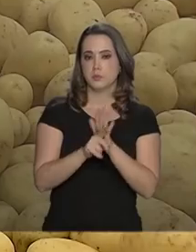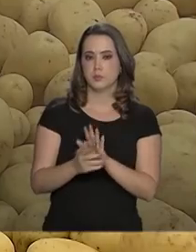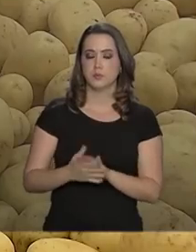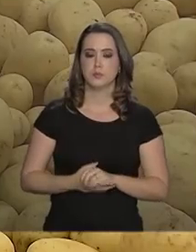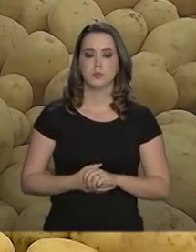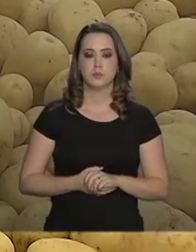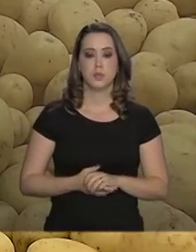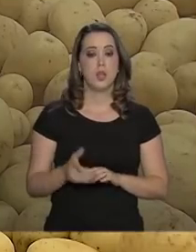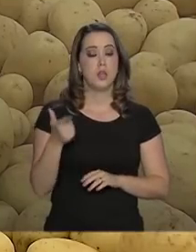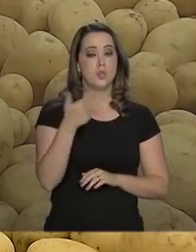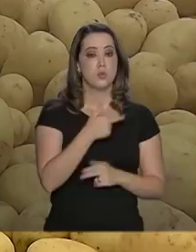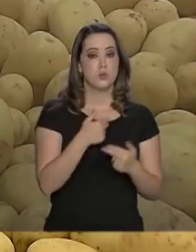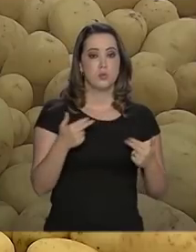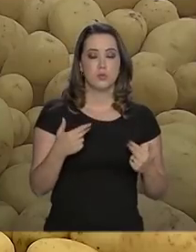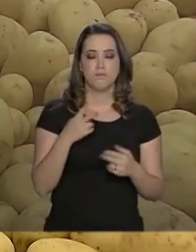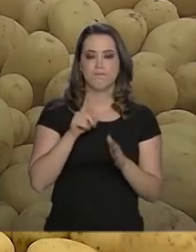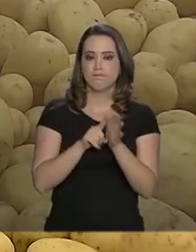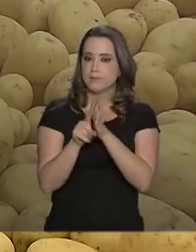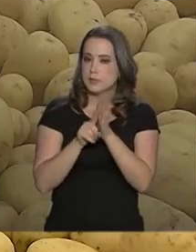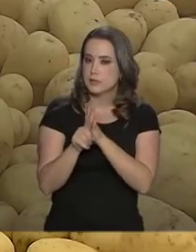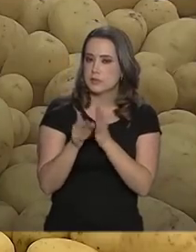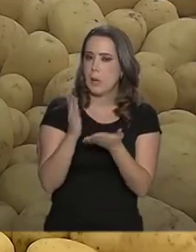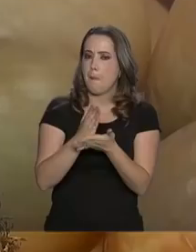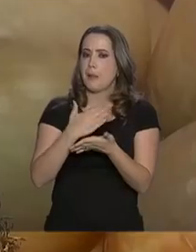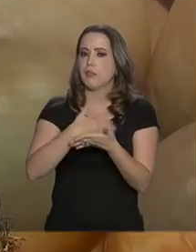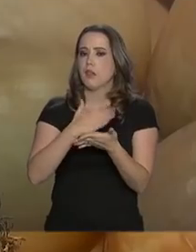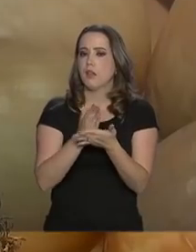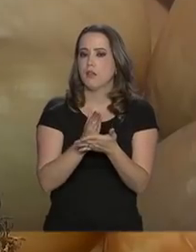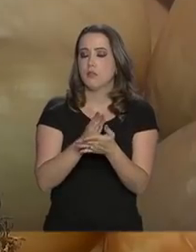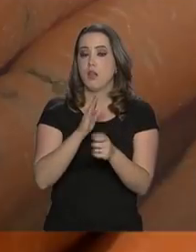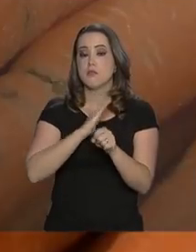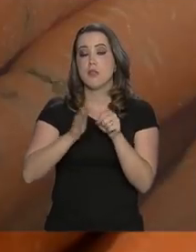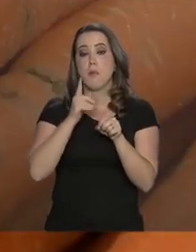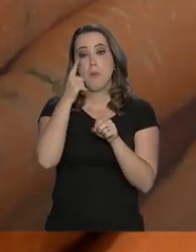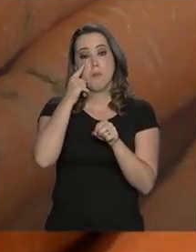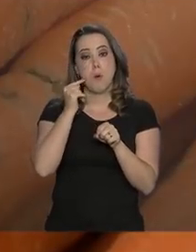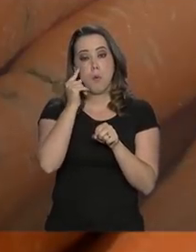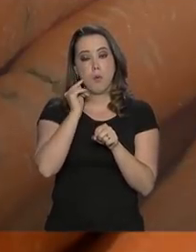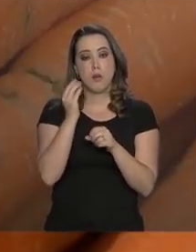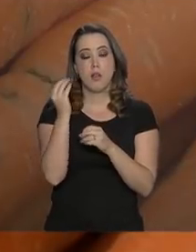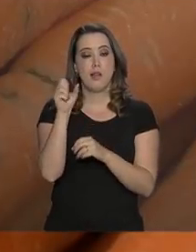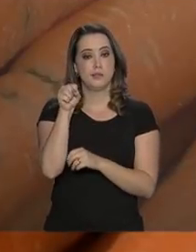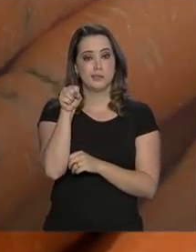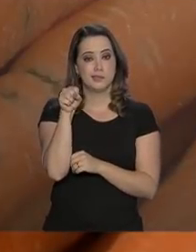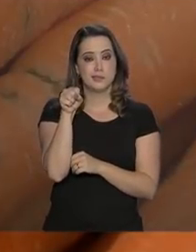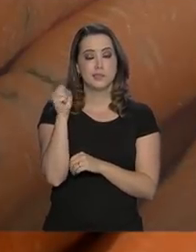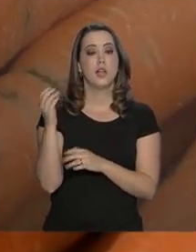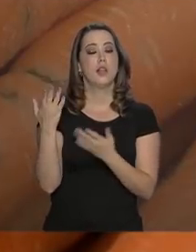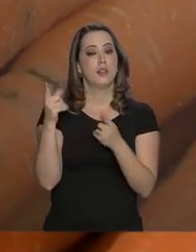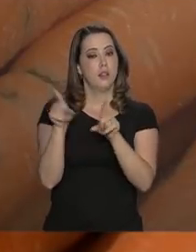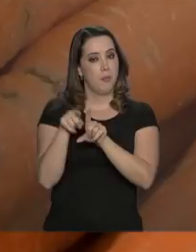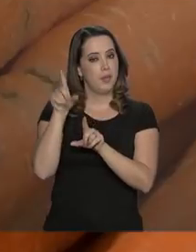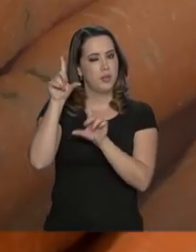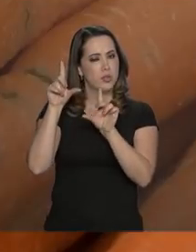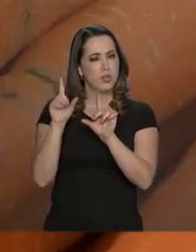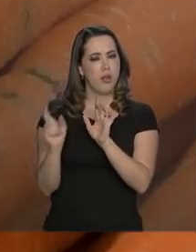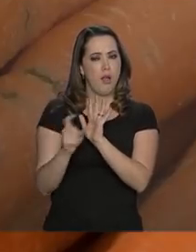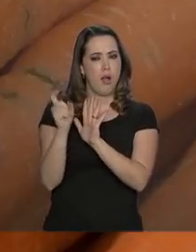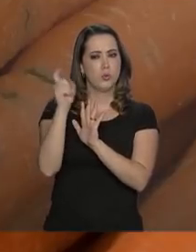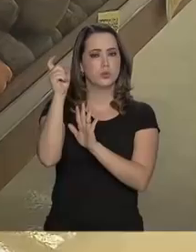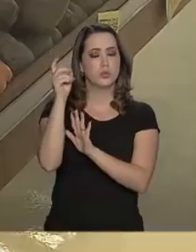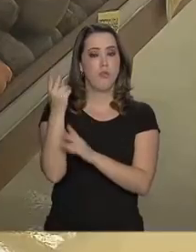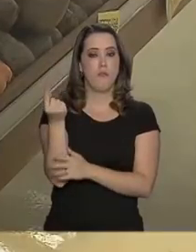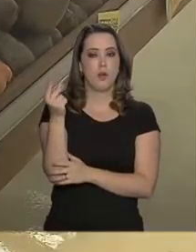As demais hortaliças monitoradas, batata, cebola e cenoura, continuaram com a predominância de alta de